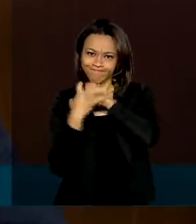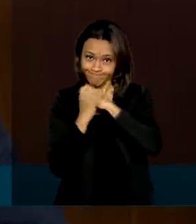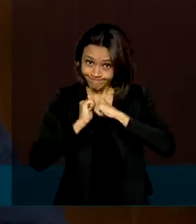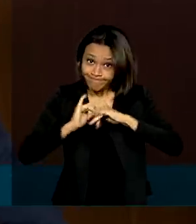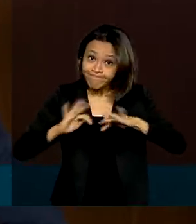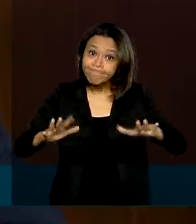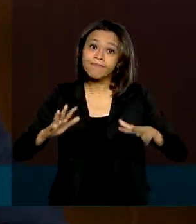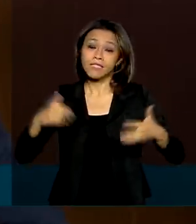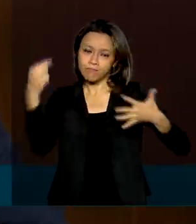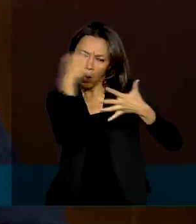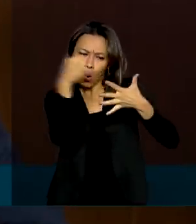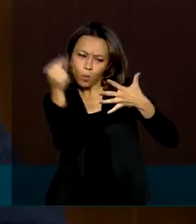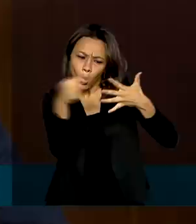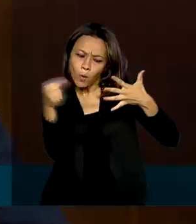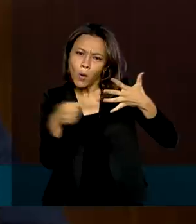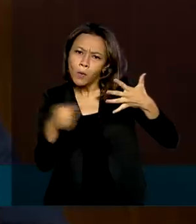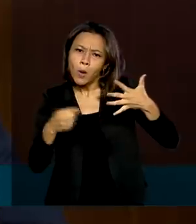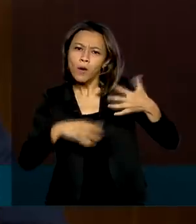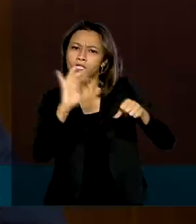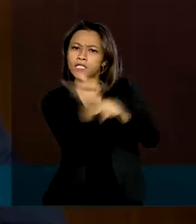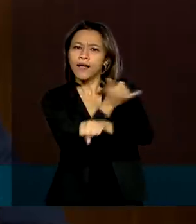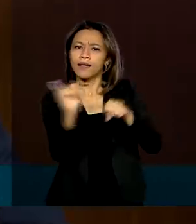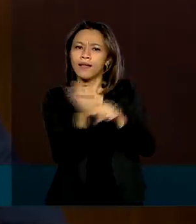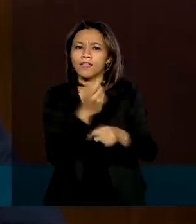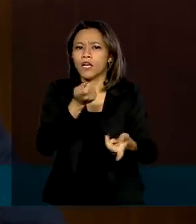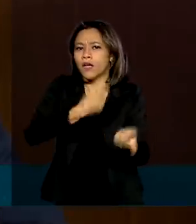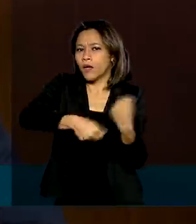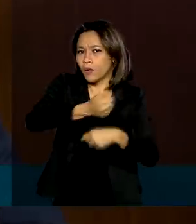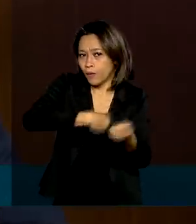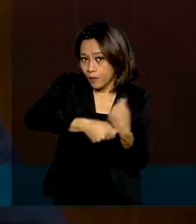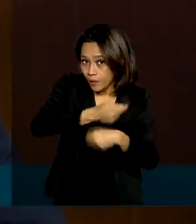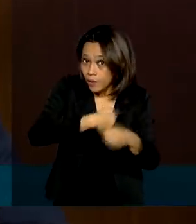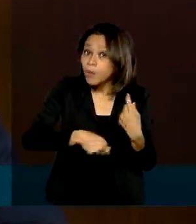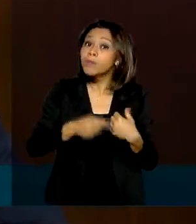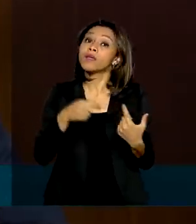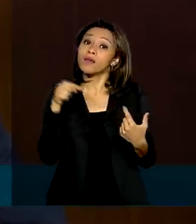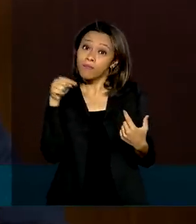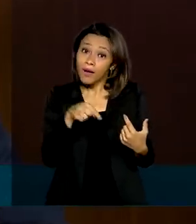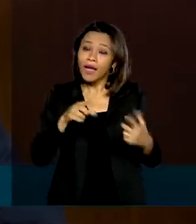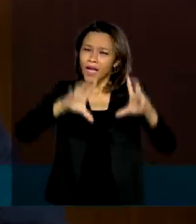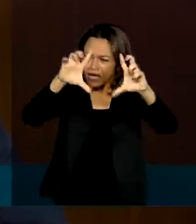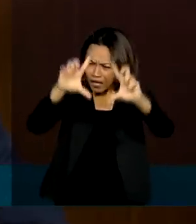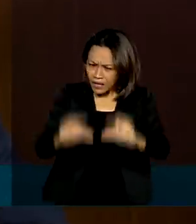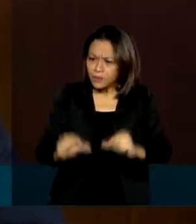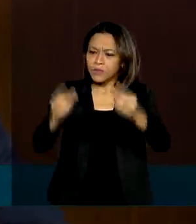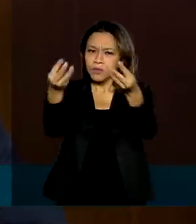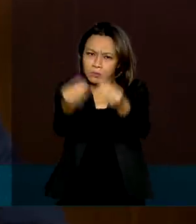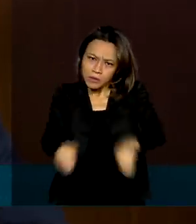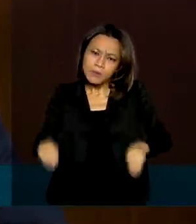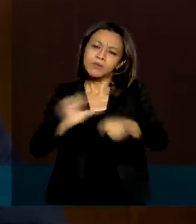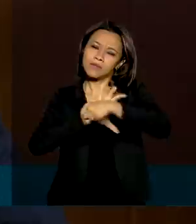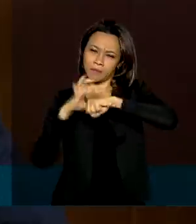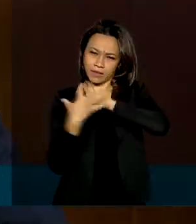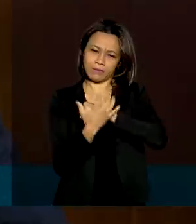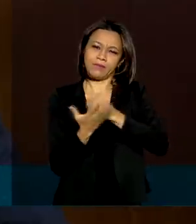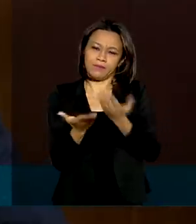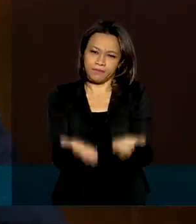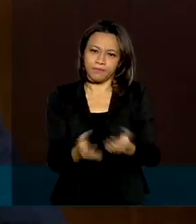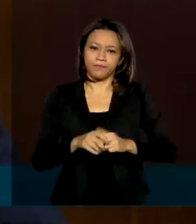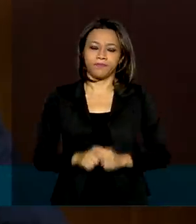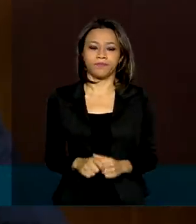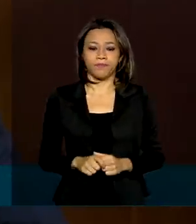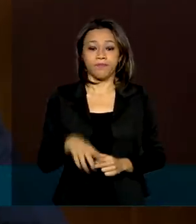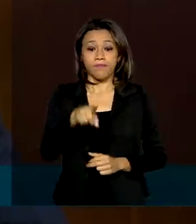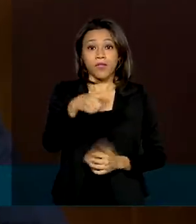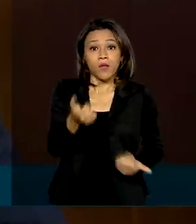e pontuou cada uma das medidas econômicas implementadas para amortecer os impactos da pandemia. Concedeu